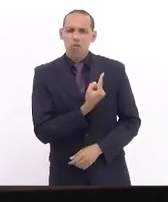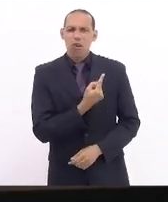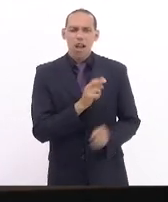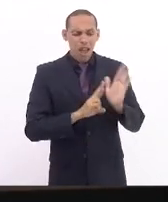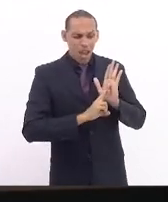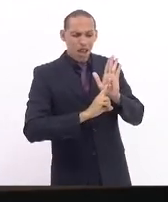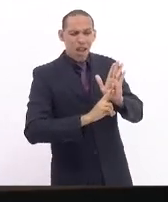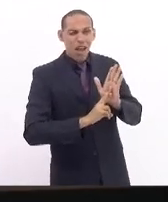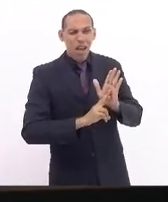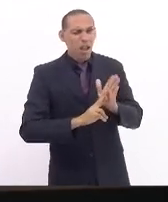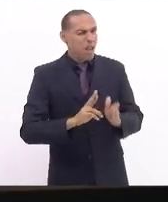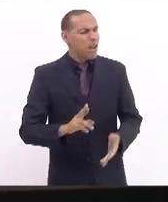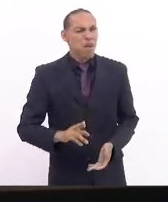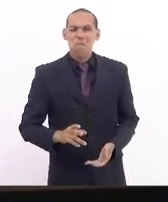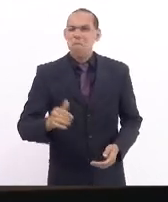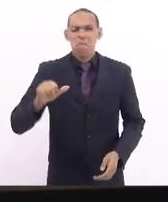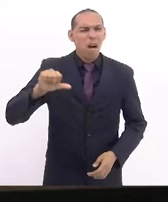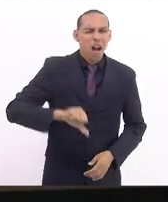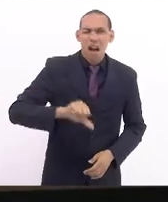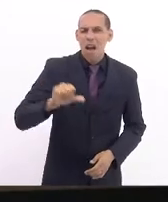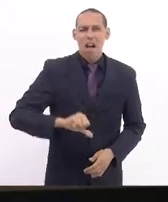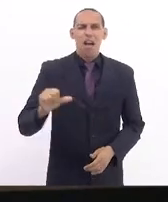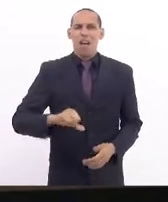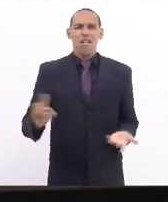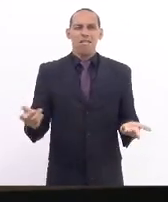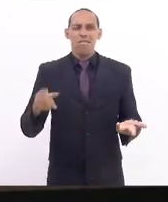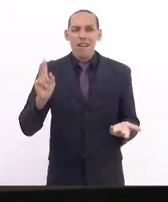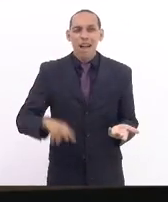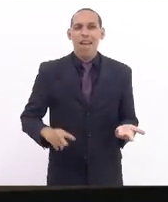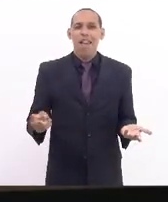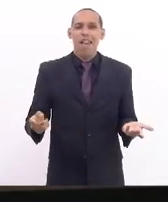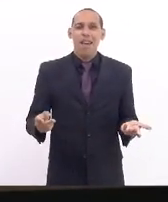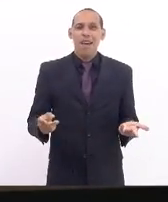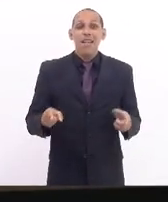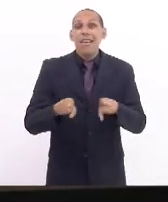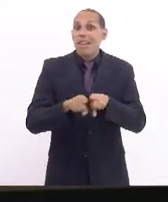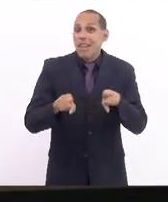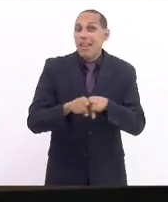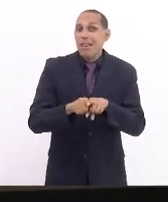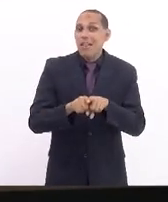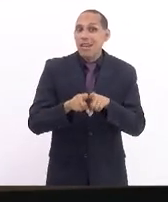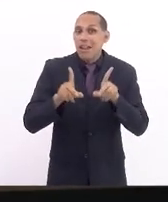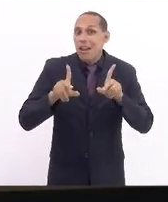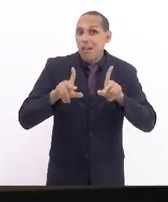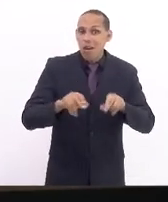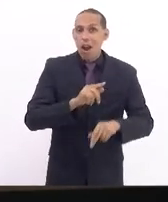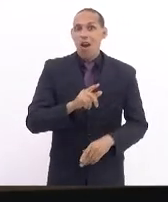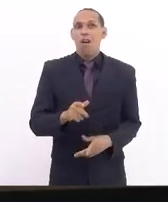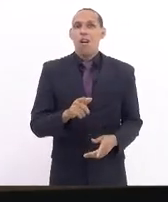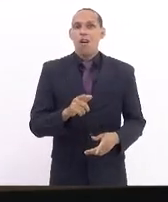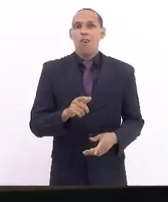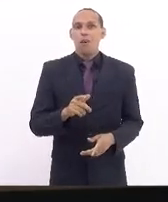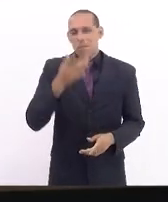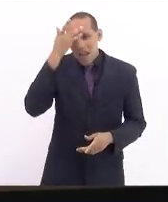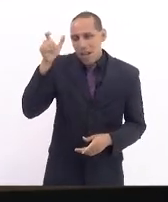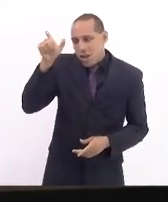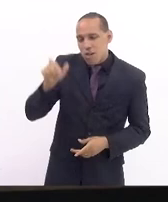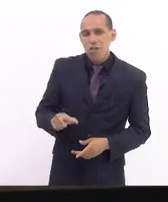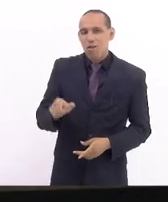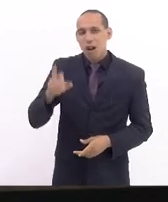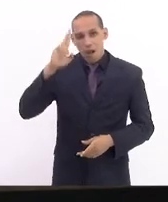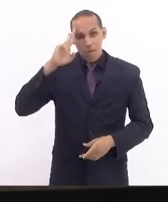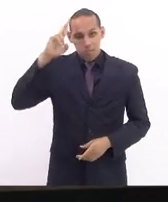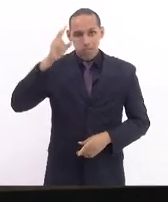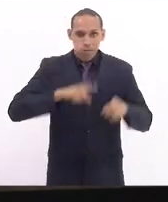representada enquanto voz pelo nosso maior governante em relação à guerra. E ainda acontece